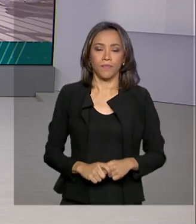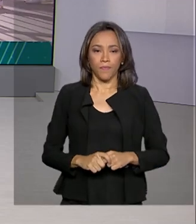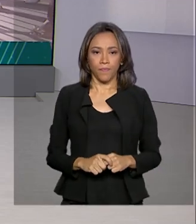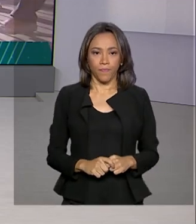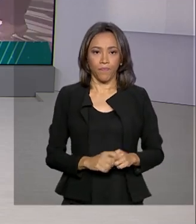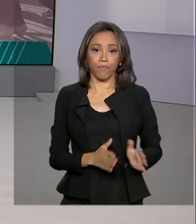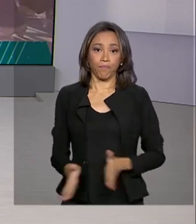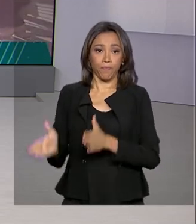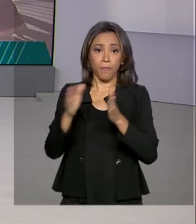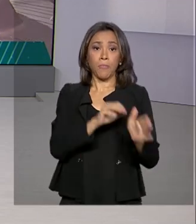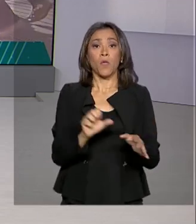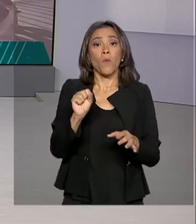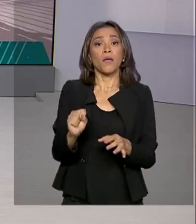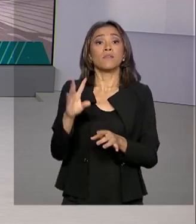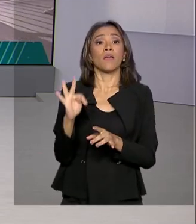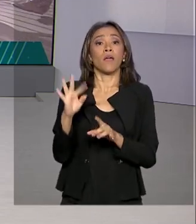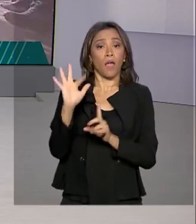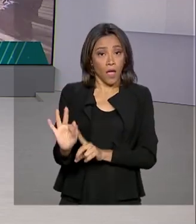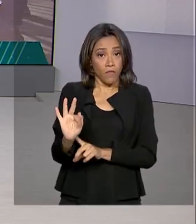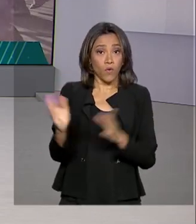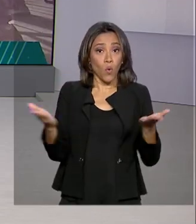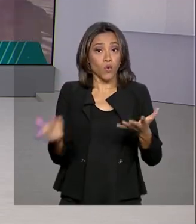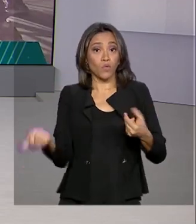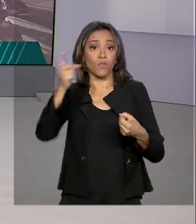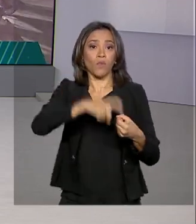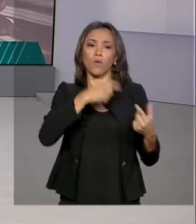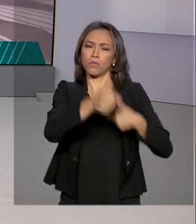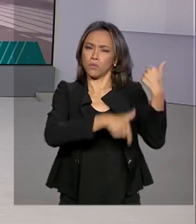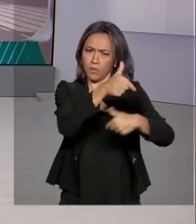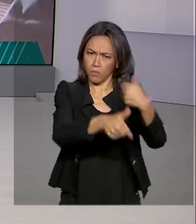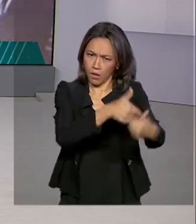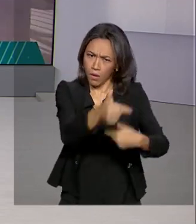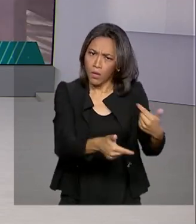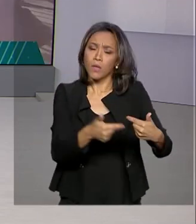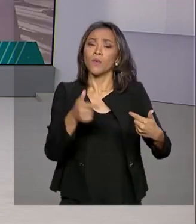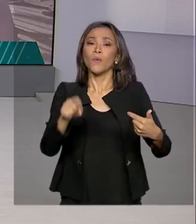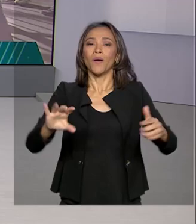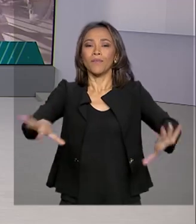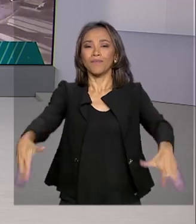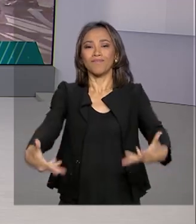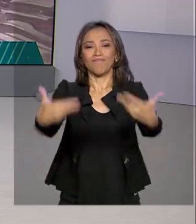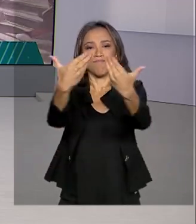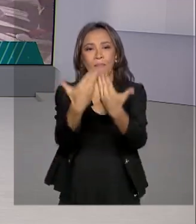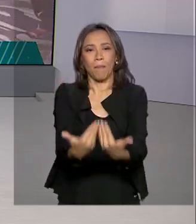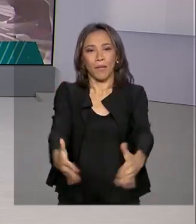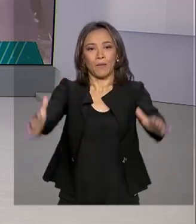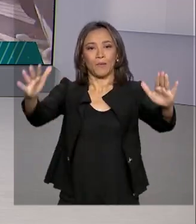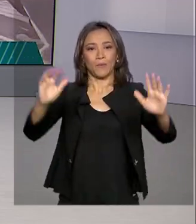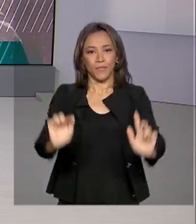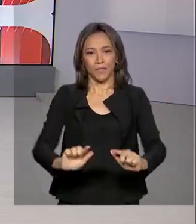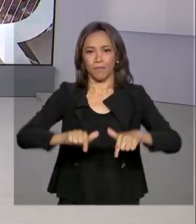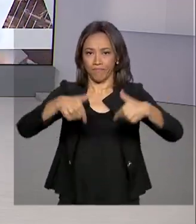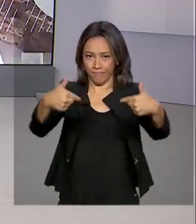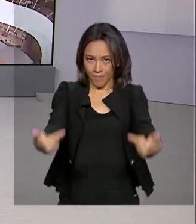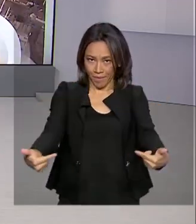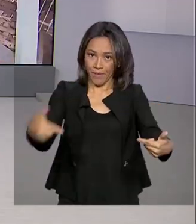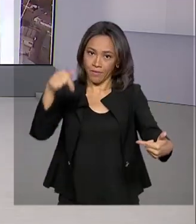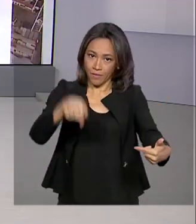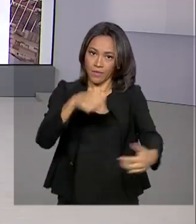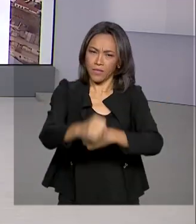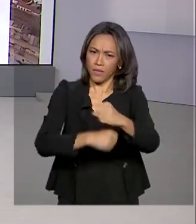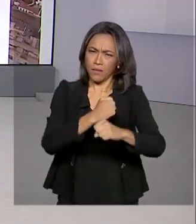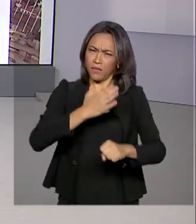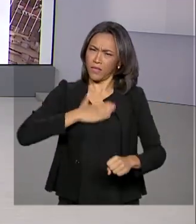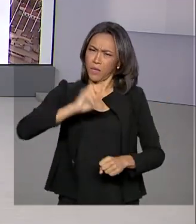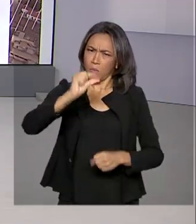O Supremo Tribunal Federal retoma hoje os trabalhos. A sessão solene de abertura do ano judiciário está marcada para